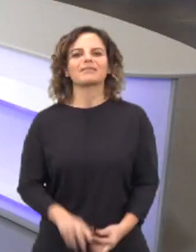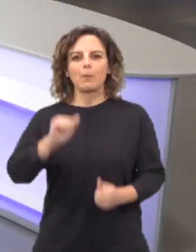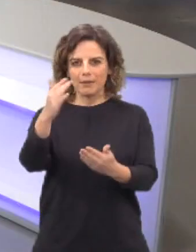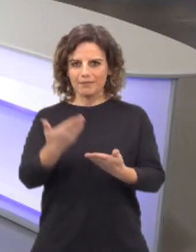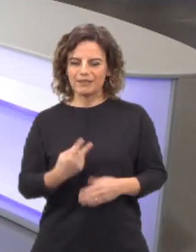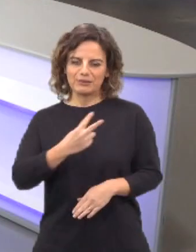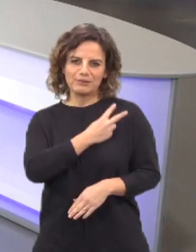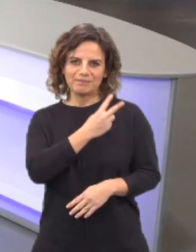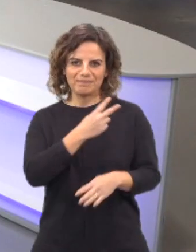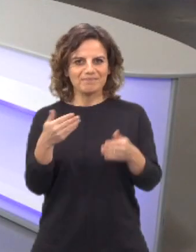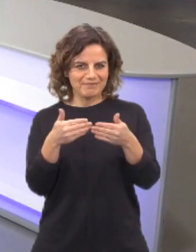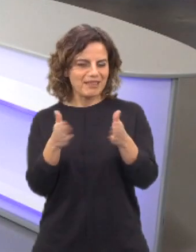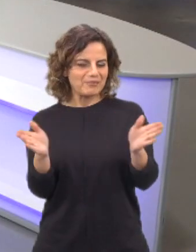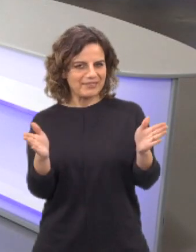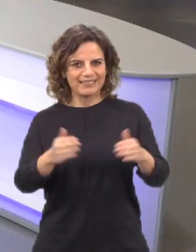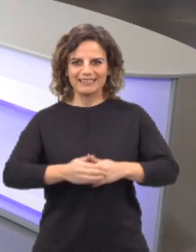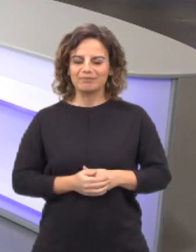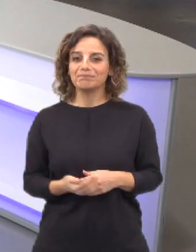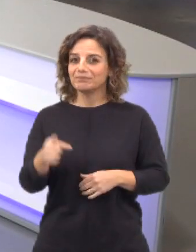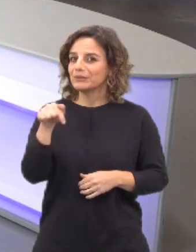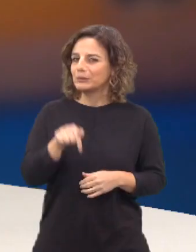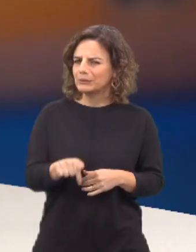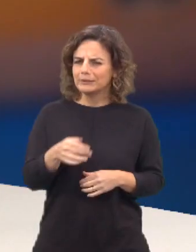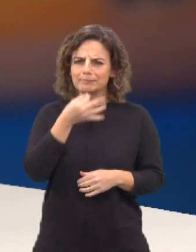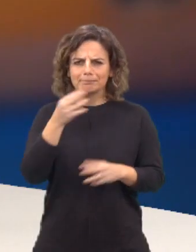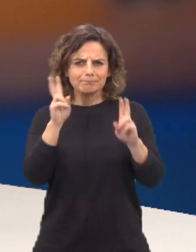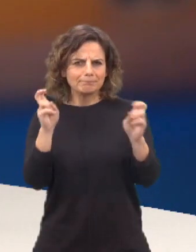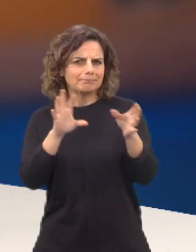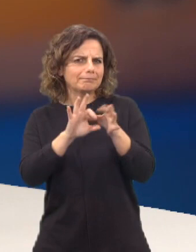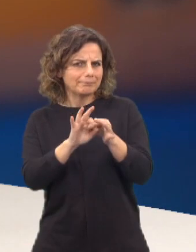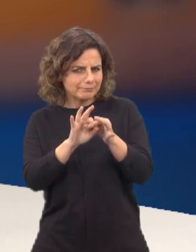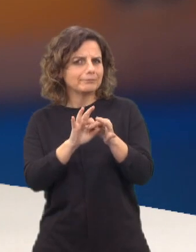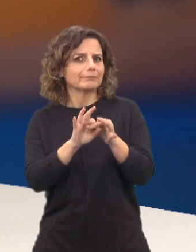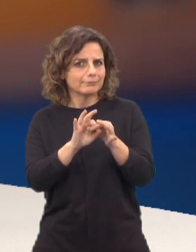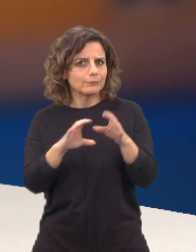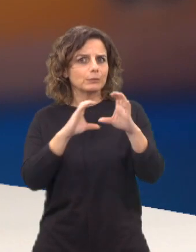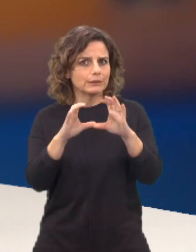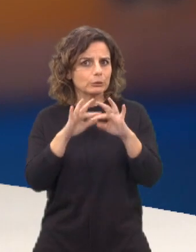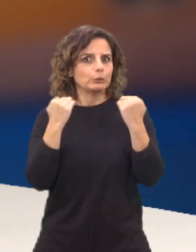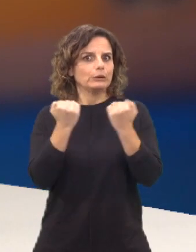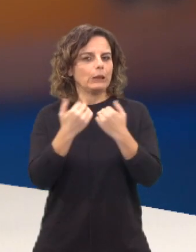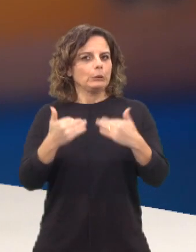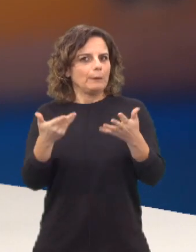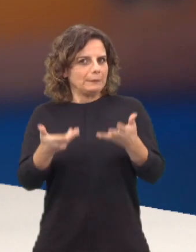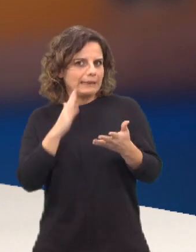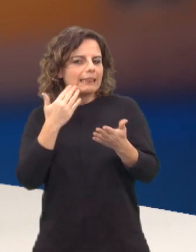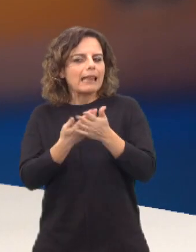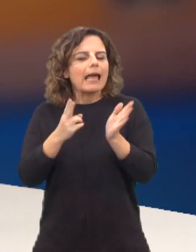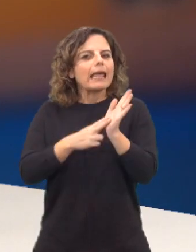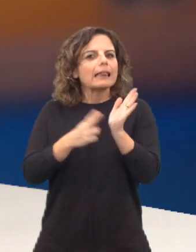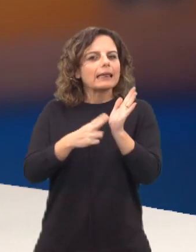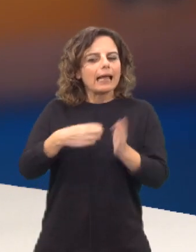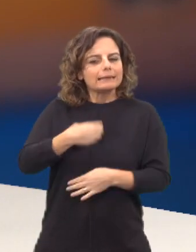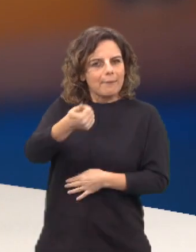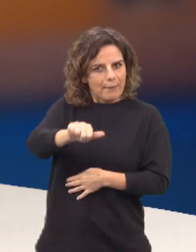Bem-vindo à Universidade Aberta. Hoje vamos falar sobre o peso que a comunicação social tem na leitura que fazemos da realidade.